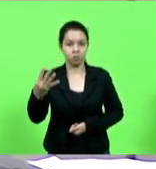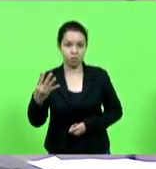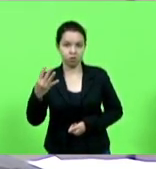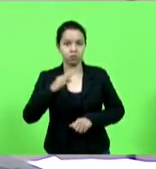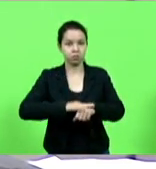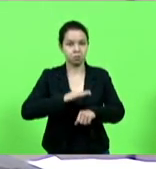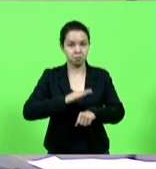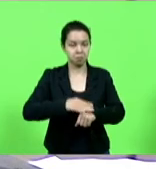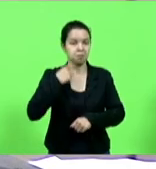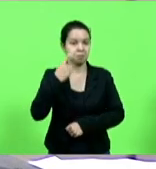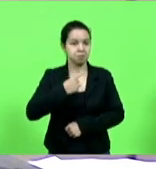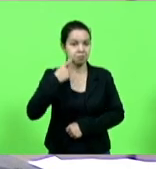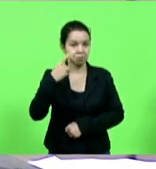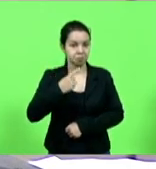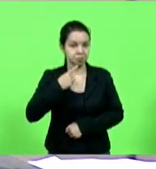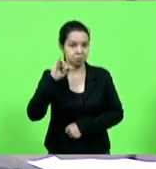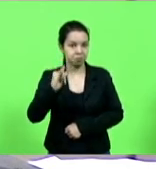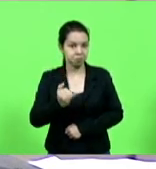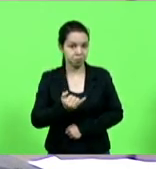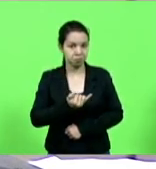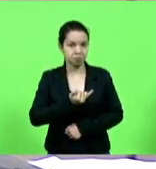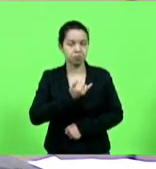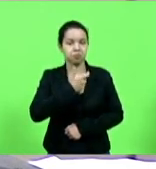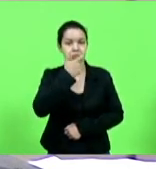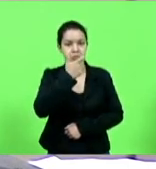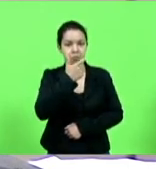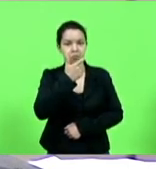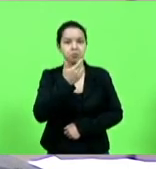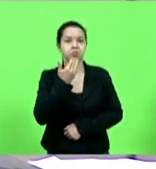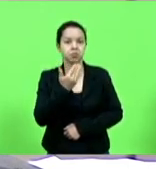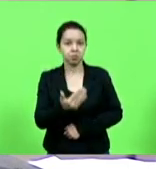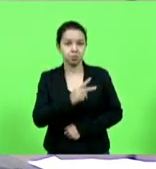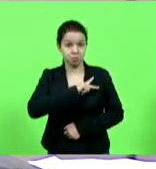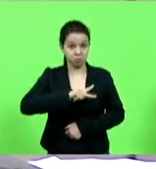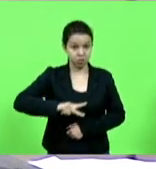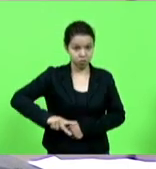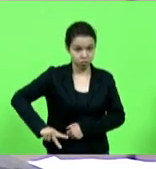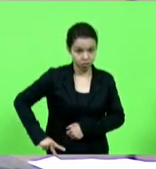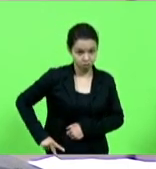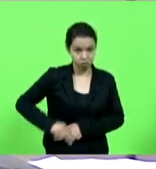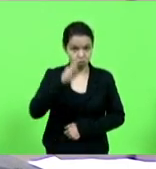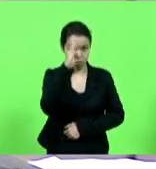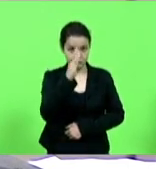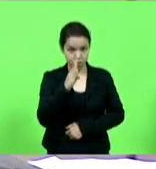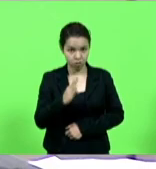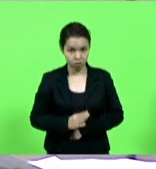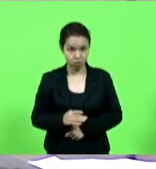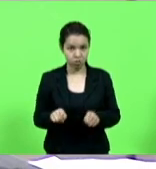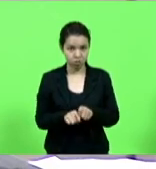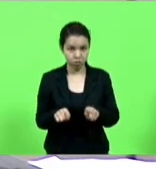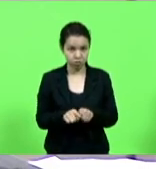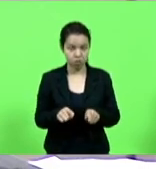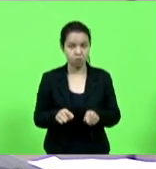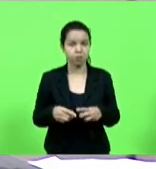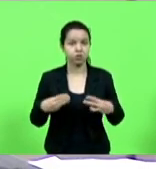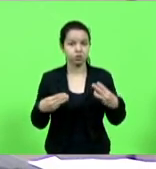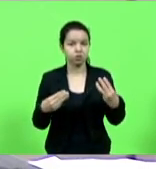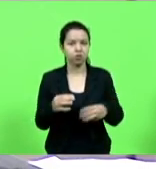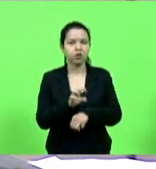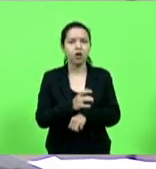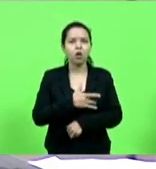Comper apelando ao presidente da república e o ministério do estado da saúde que sejam incluídos todos os